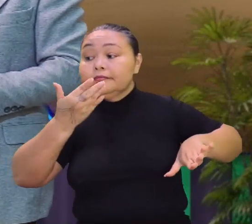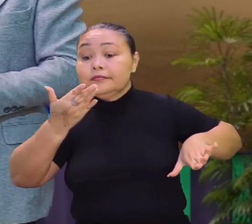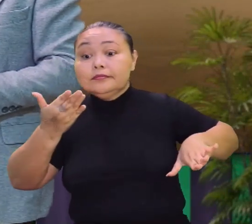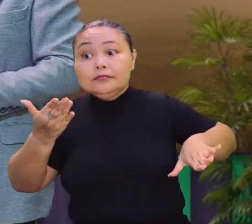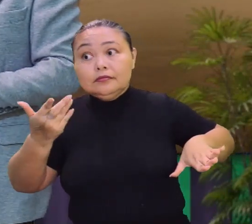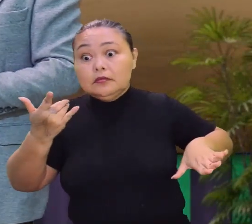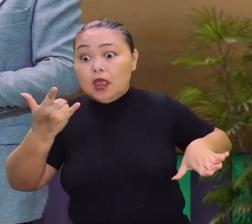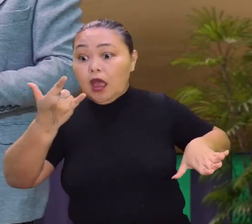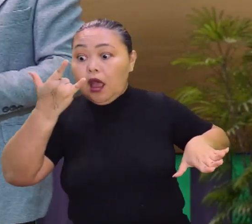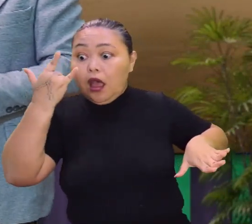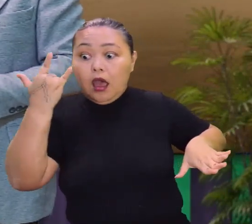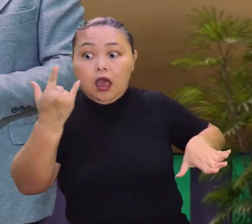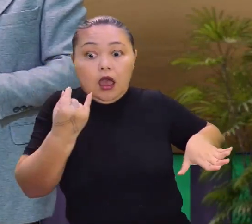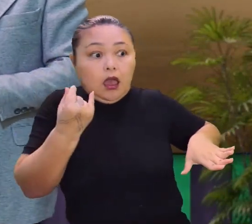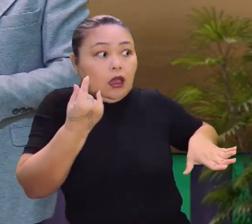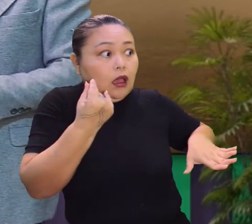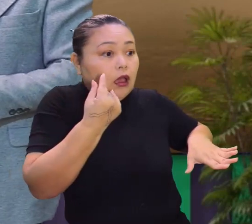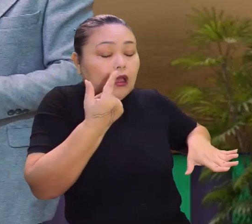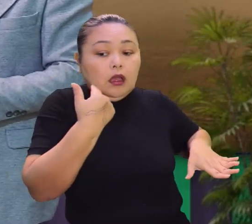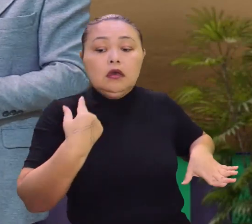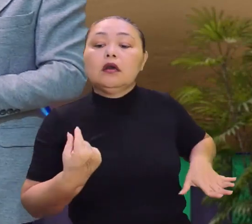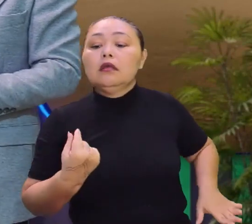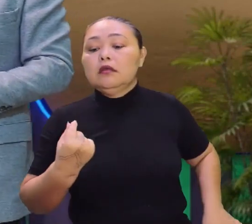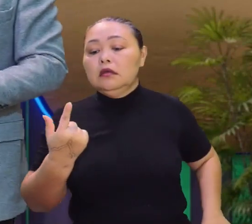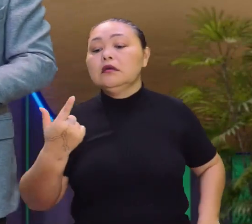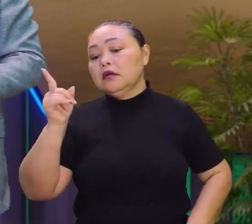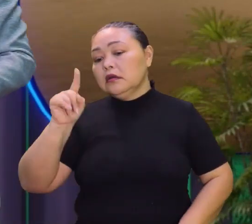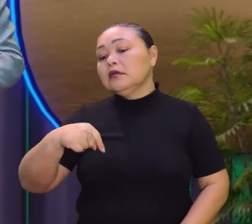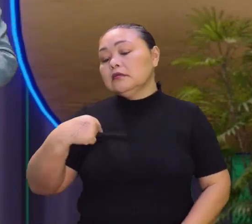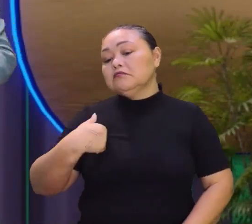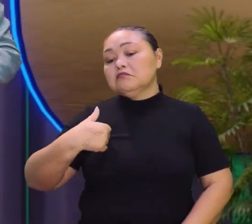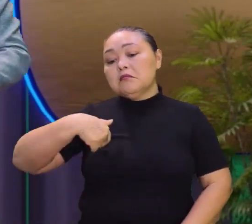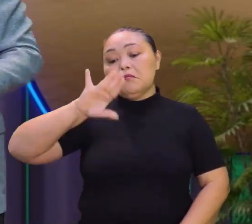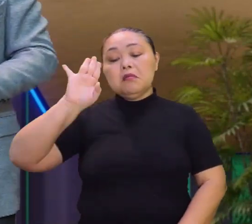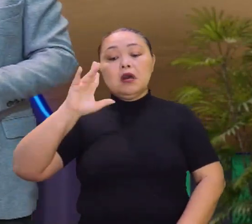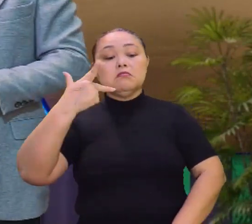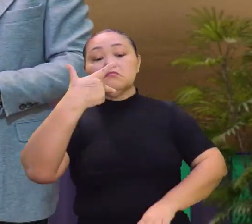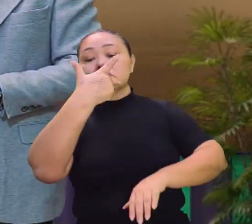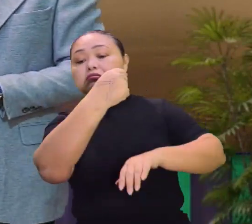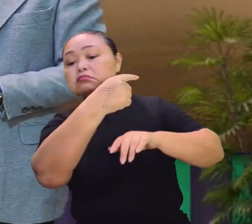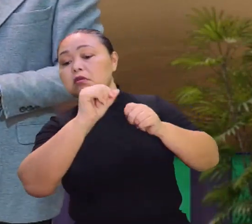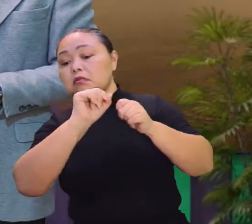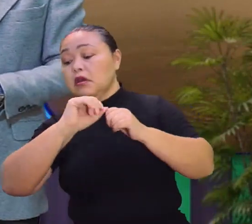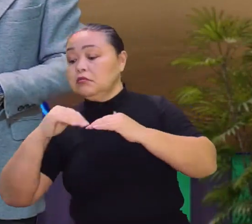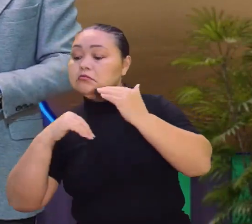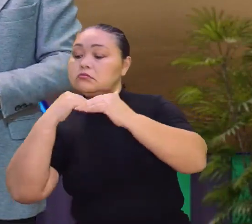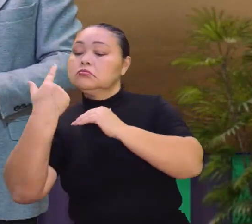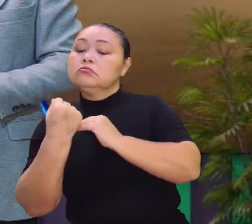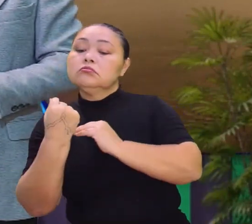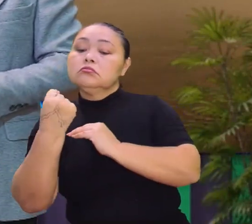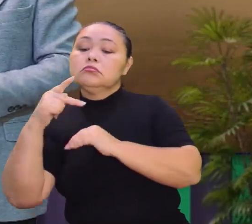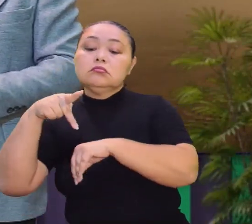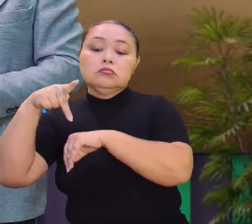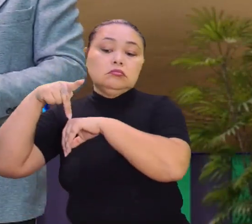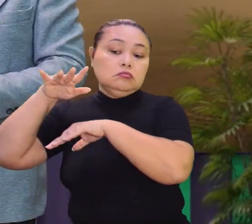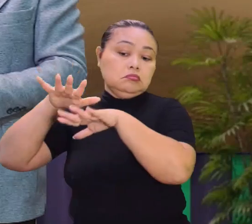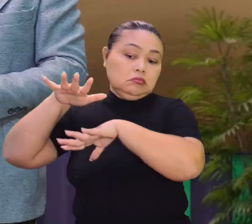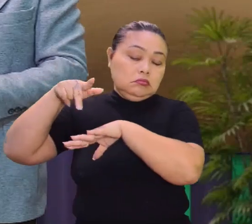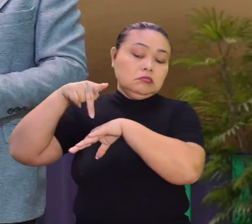essa ganância, muitas das vezes, pelo capitalista, né? Pelo crescimento econômico desses países.